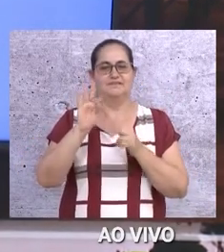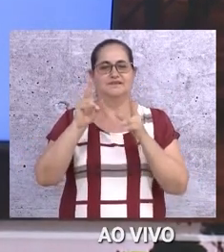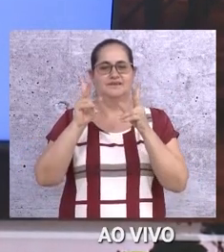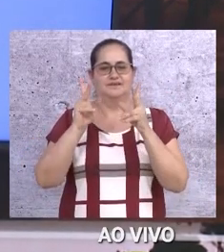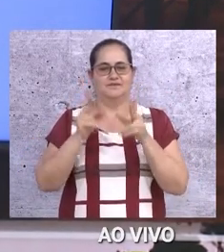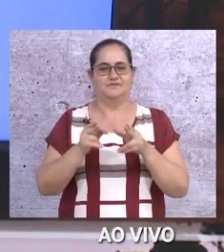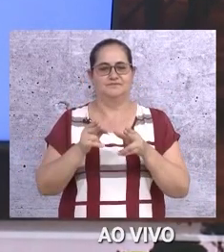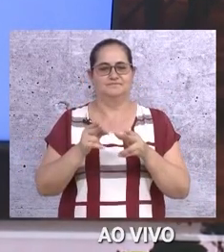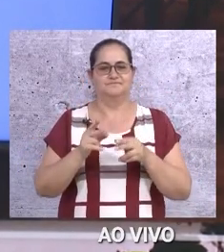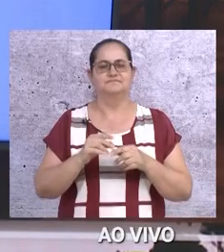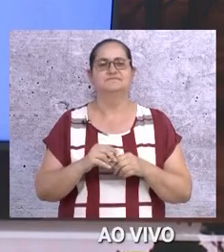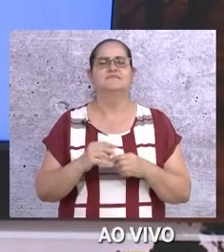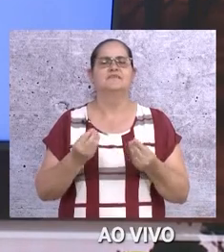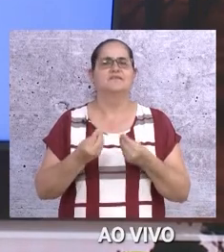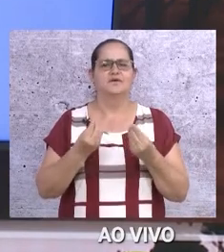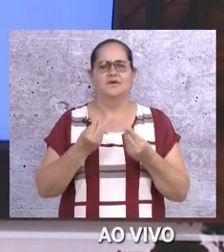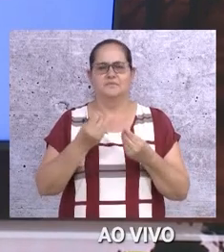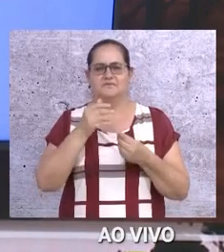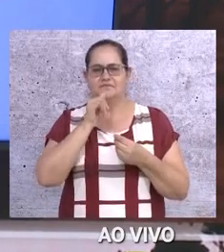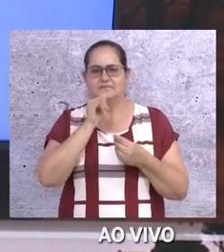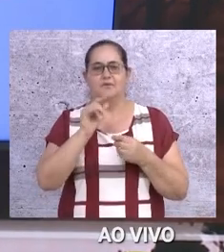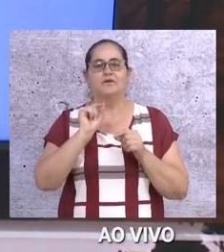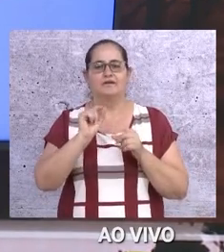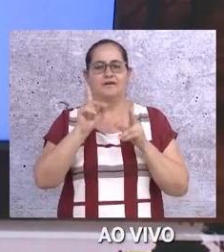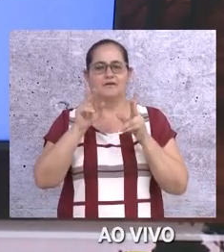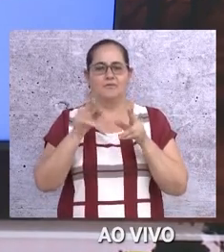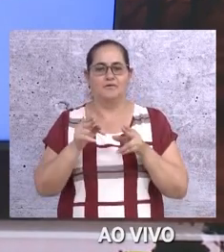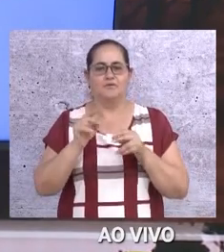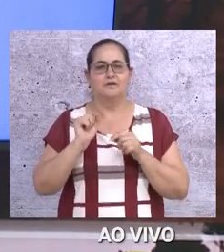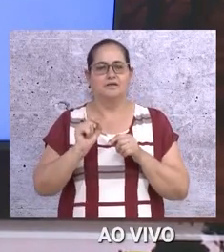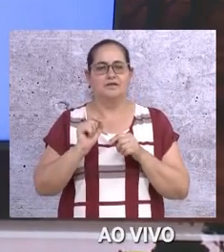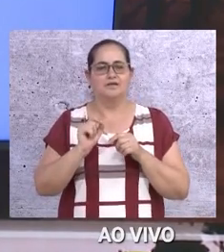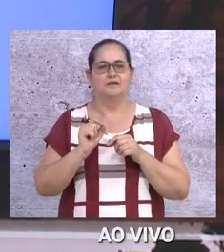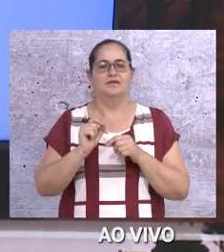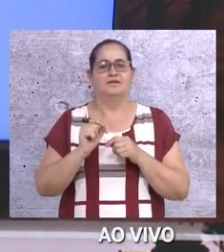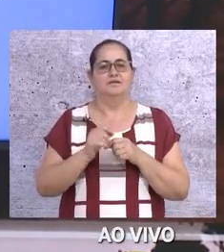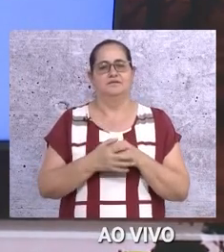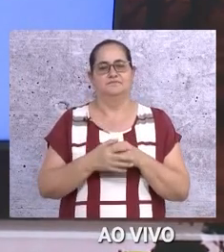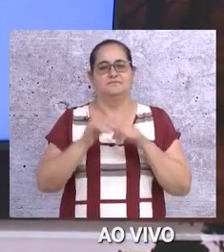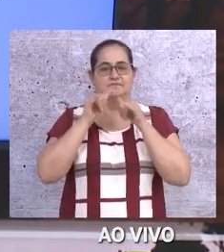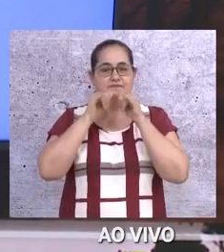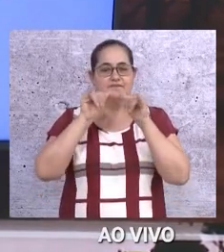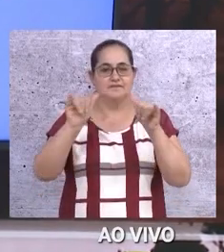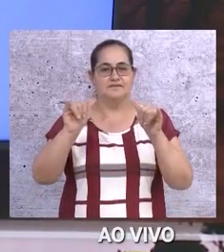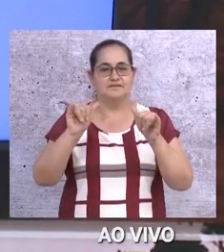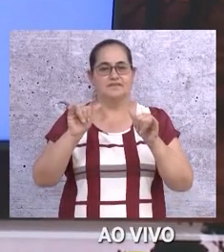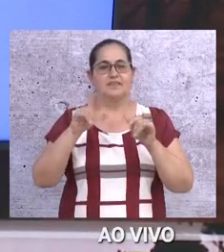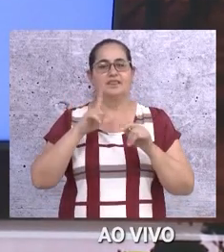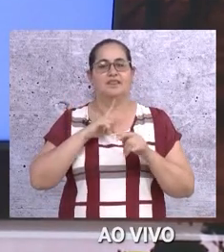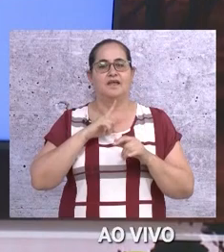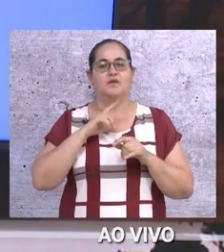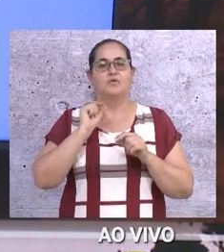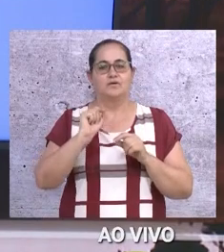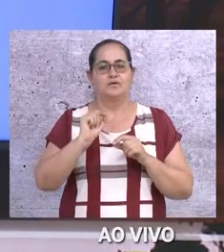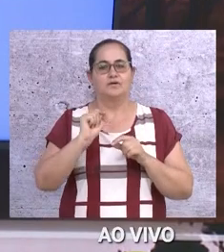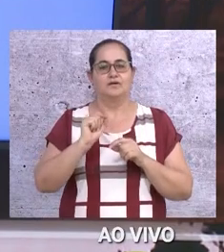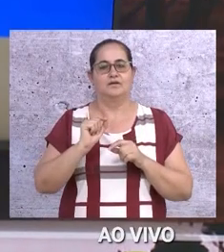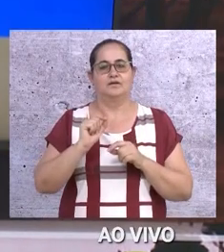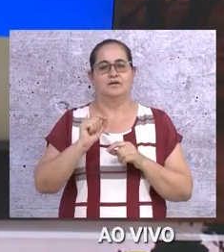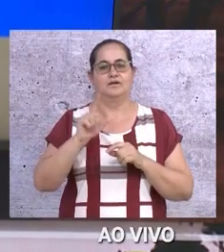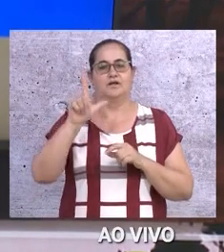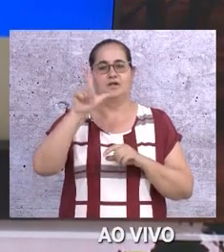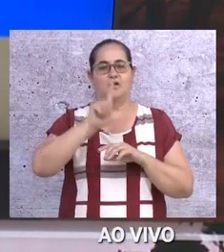E por falar em todo mundo é igual, o que é igual para todo mundo? São as ofertas do Arraiá de Ofertas da Tonelli.